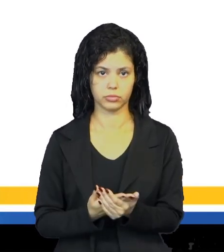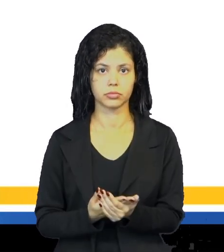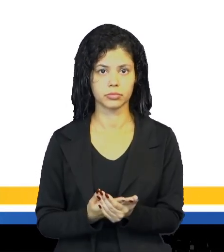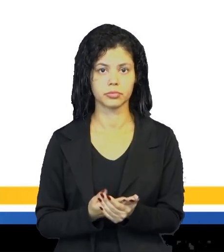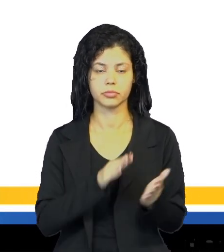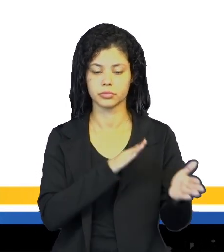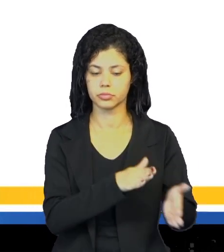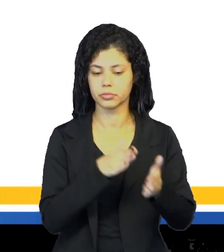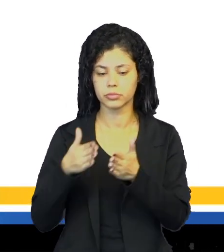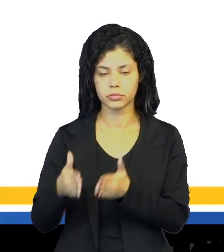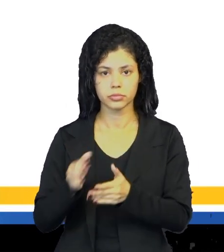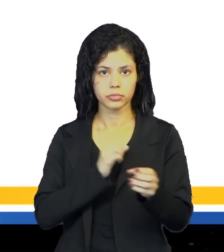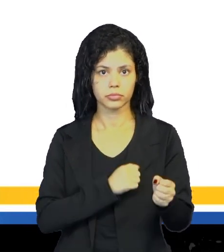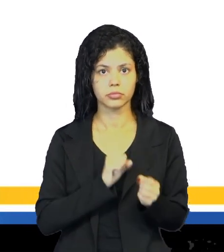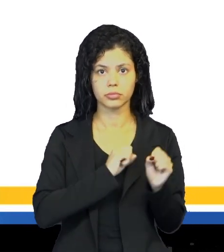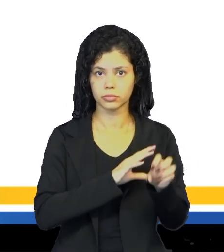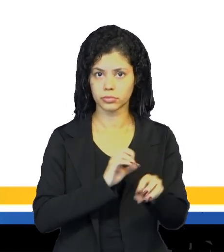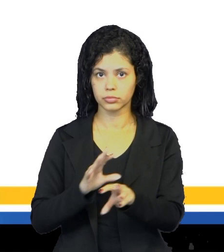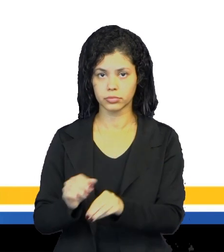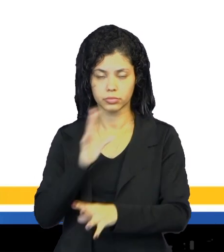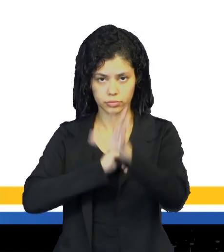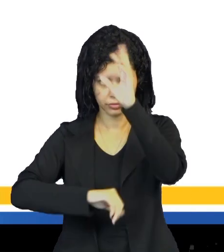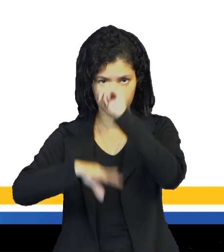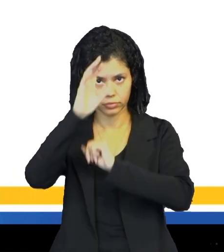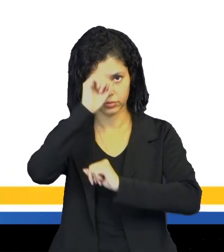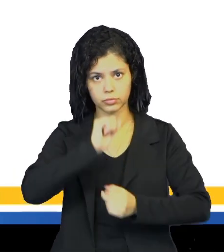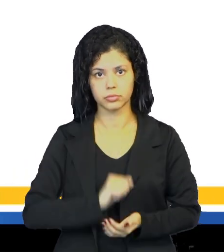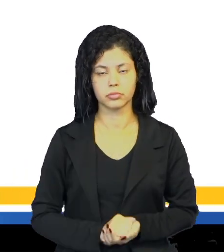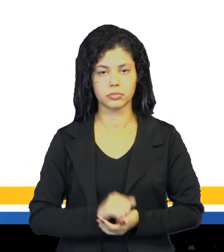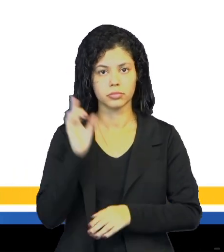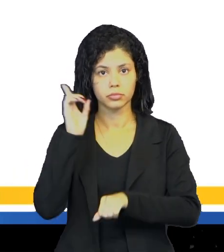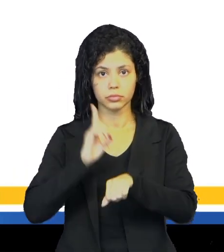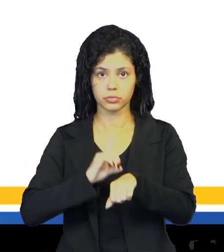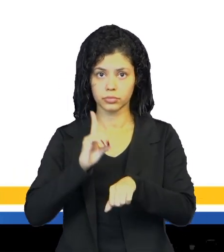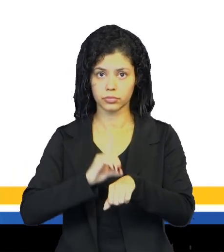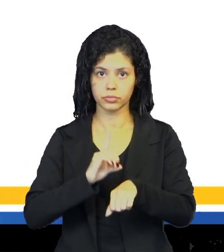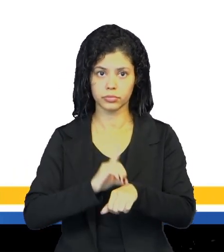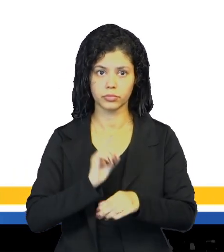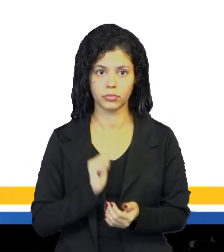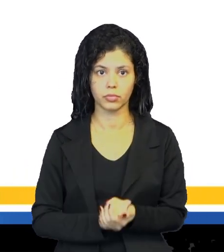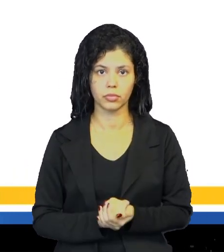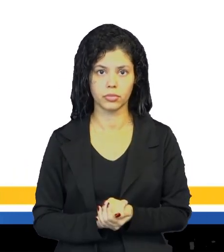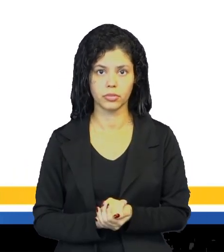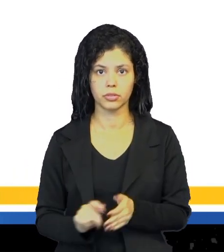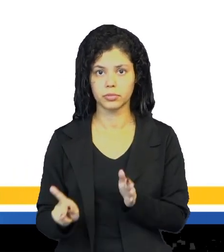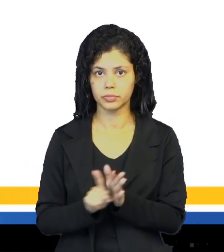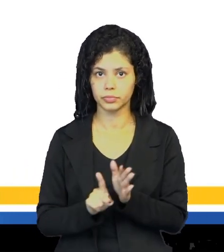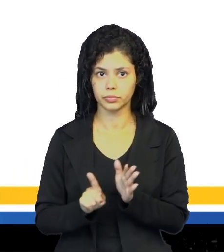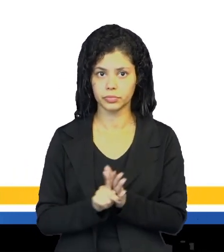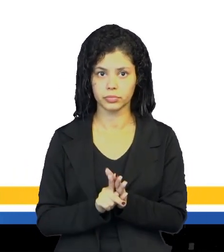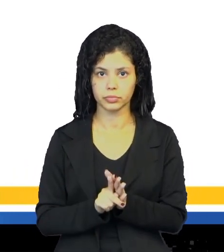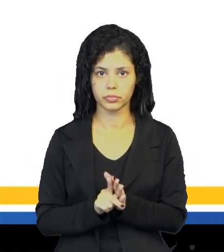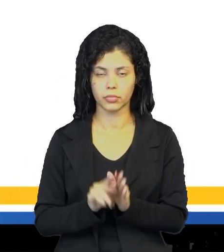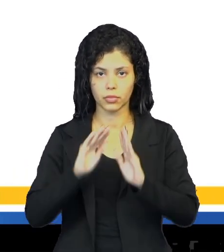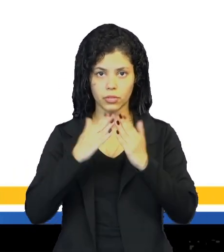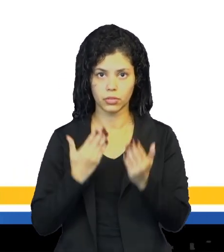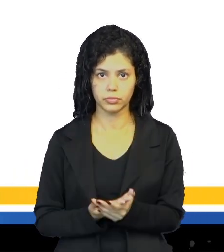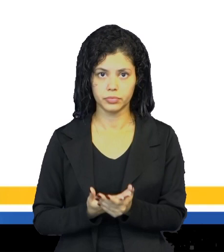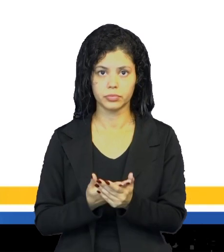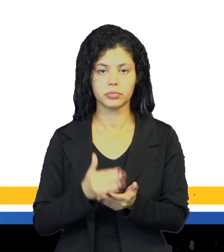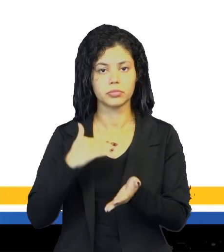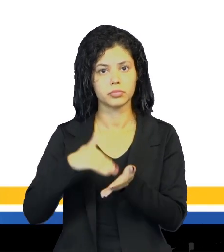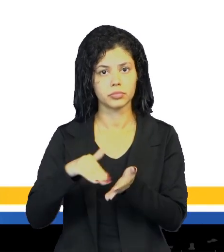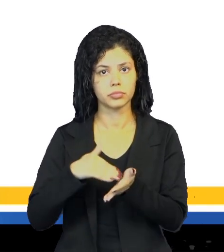na parte do ensino-aprendizagem. Então, o diretor, ele é esse articulador, né. Entre a escola e a